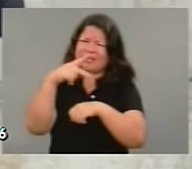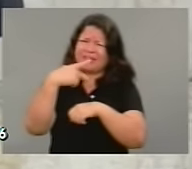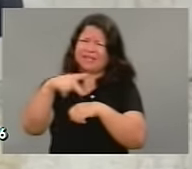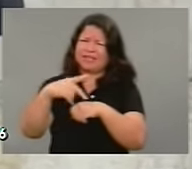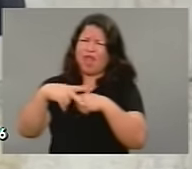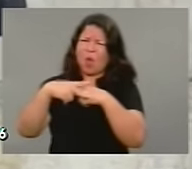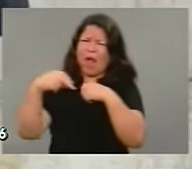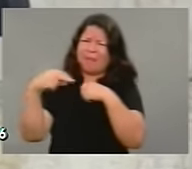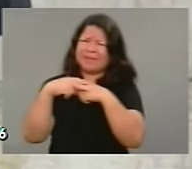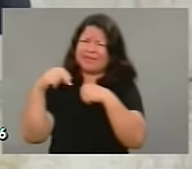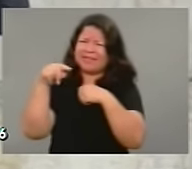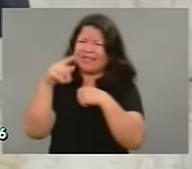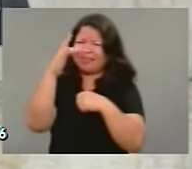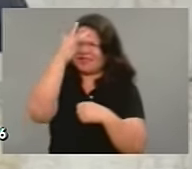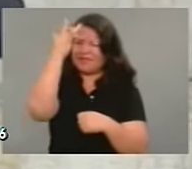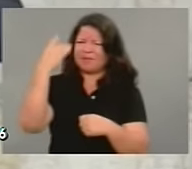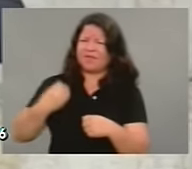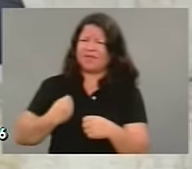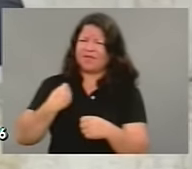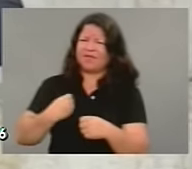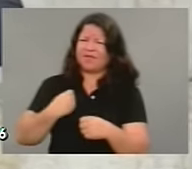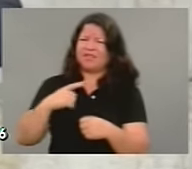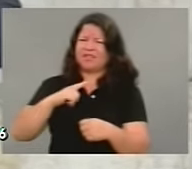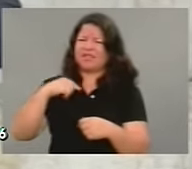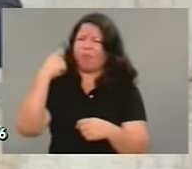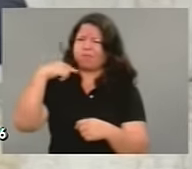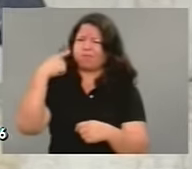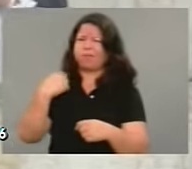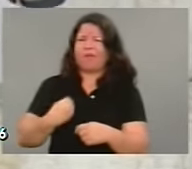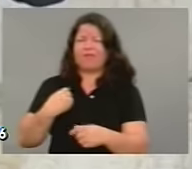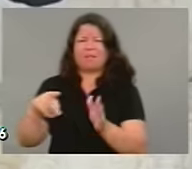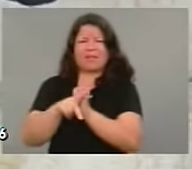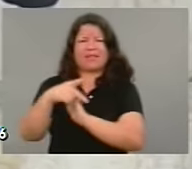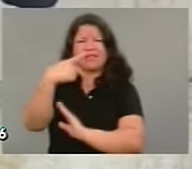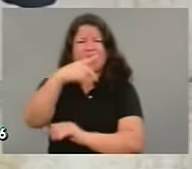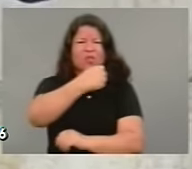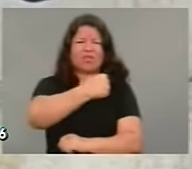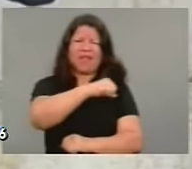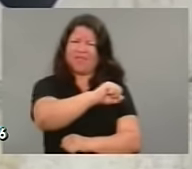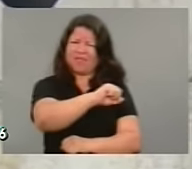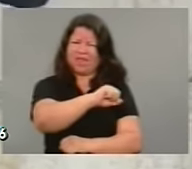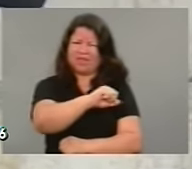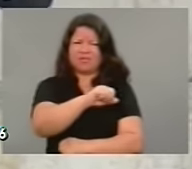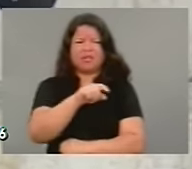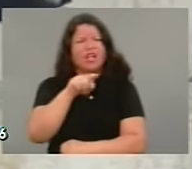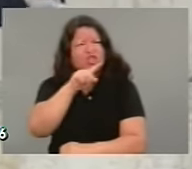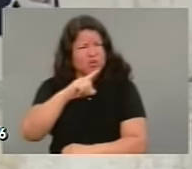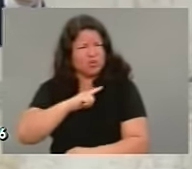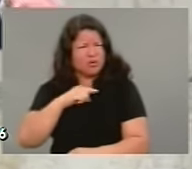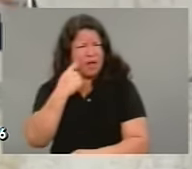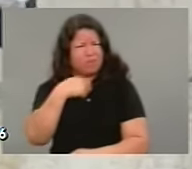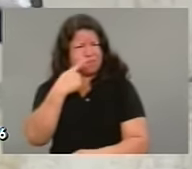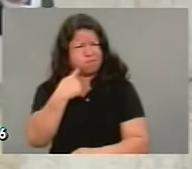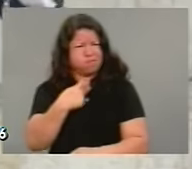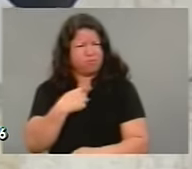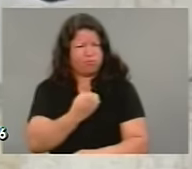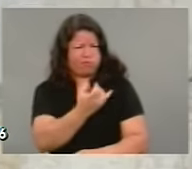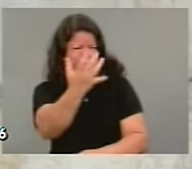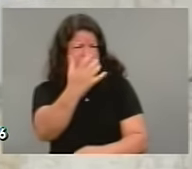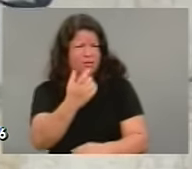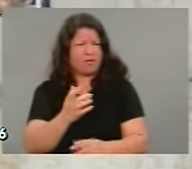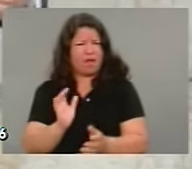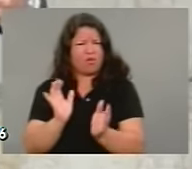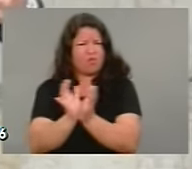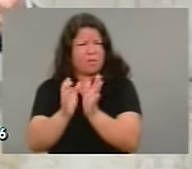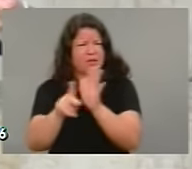logo de fato de cara que Vossa Excelência tivesse tantos advogados até mesmo em vosso gabinete. Isso não existe. Como